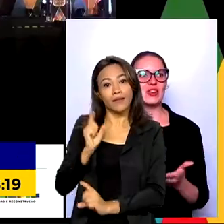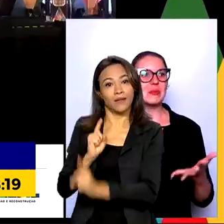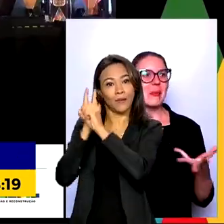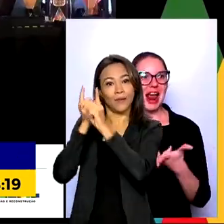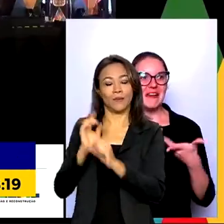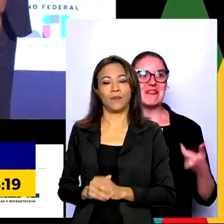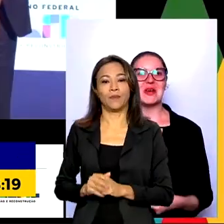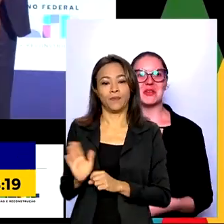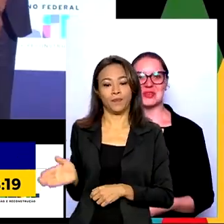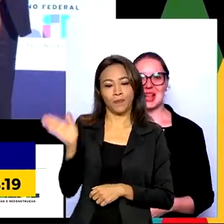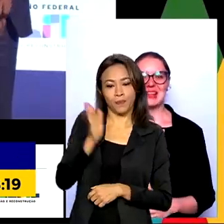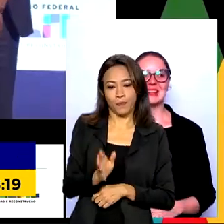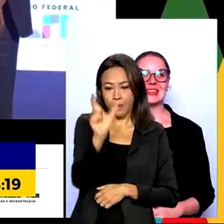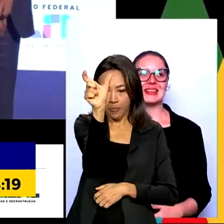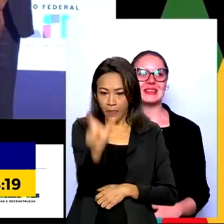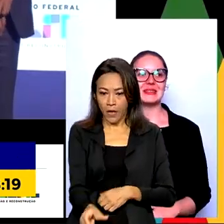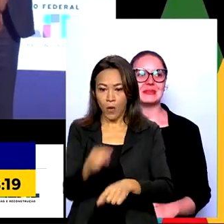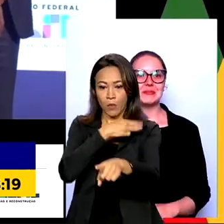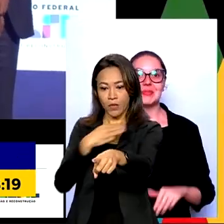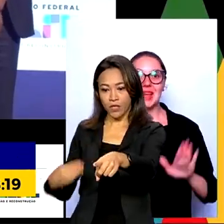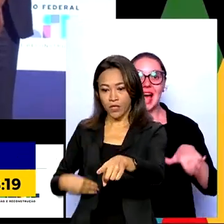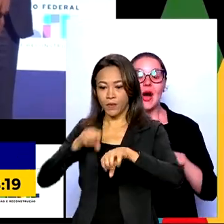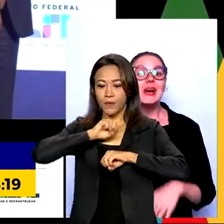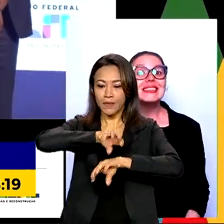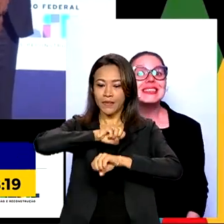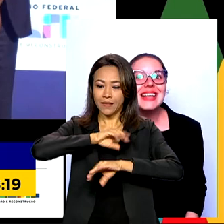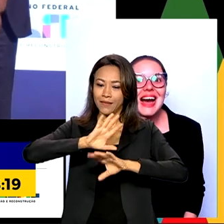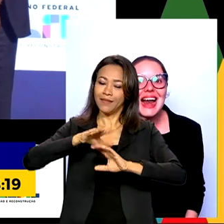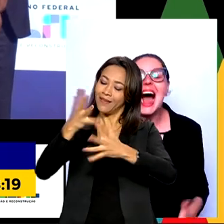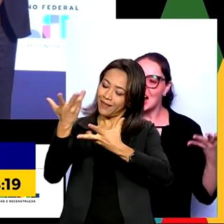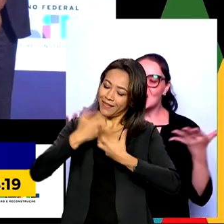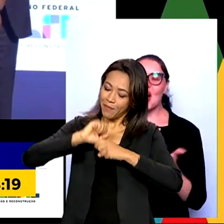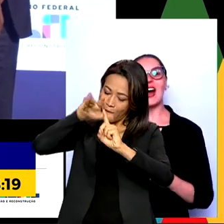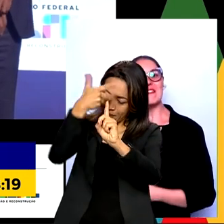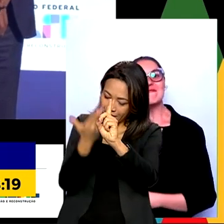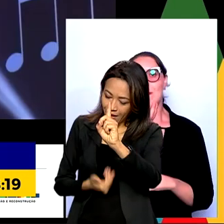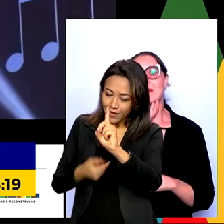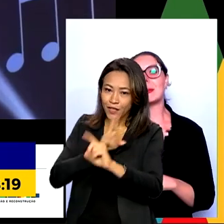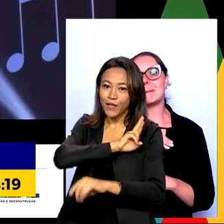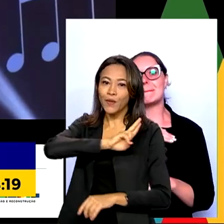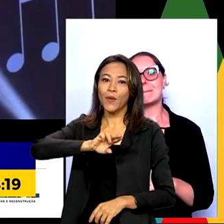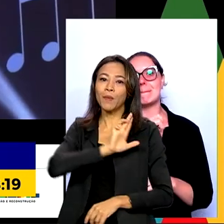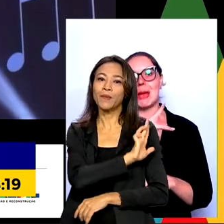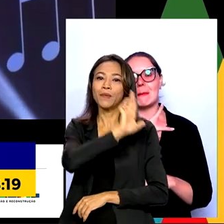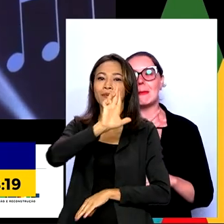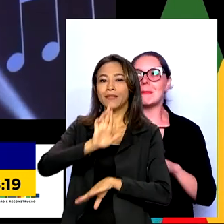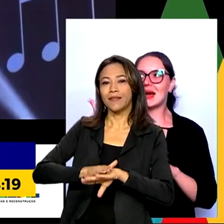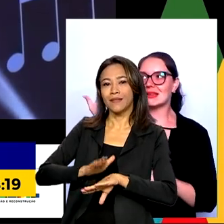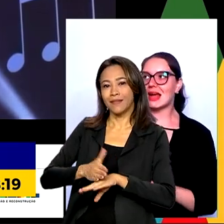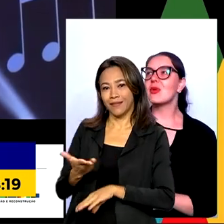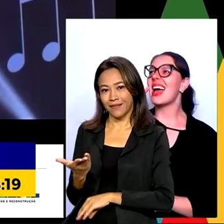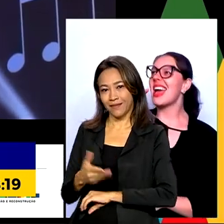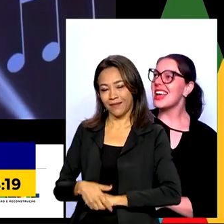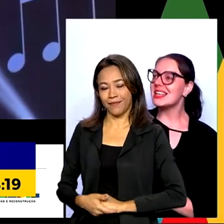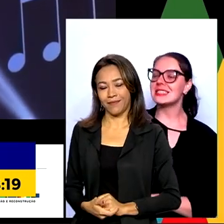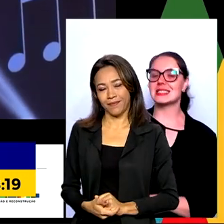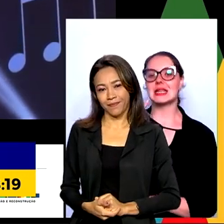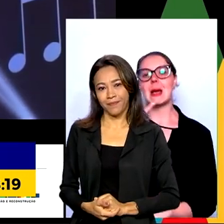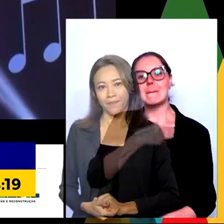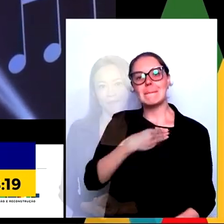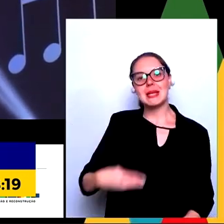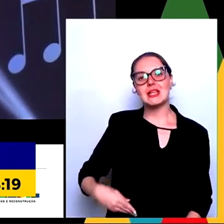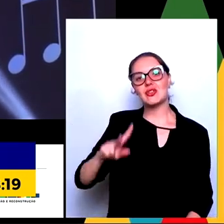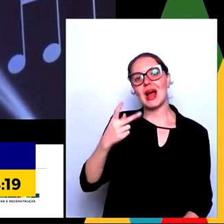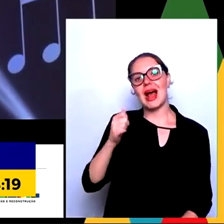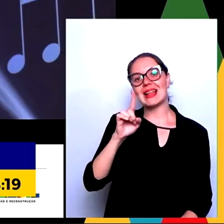O ministro da Educação recebeu a homenagem em nome do presidente. Eu quero repetir aqui a mensagem do presidente, nós vamos